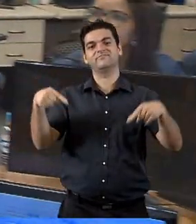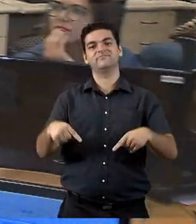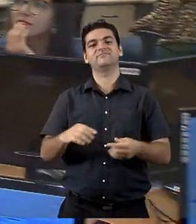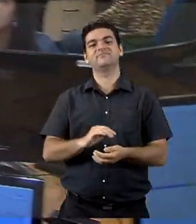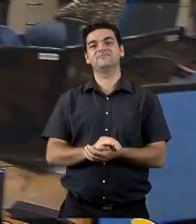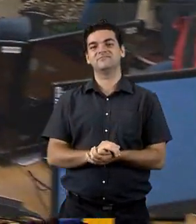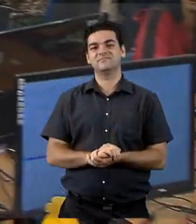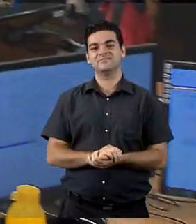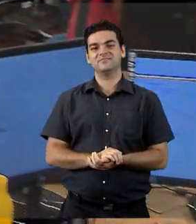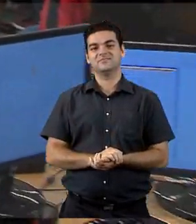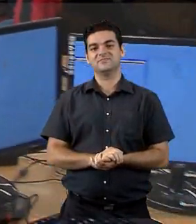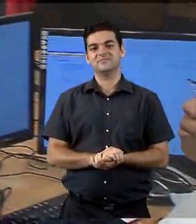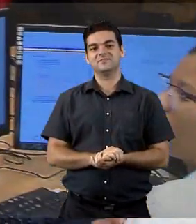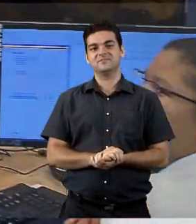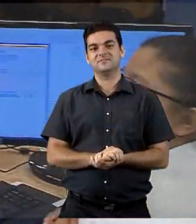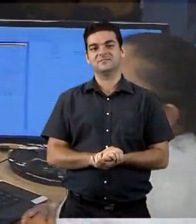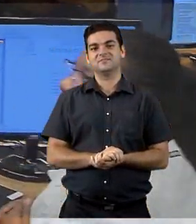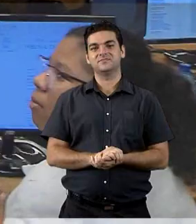da Cidadania.